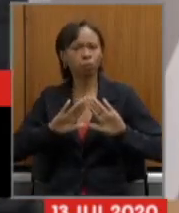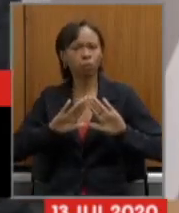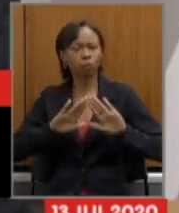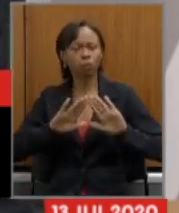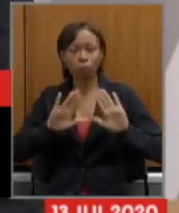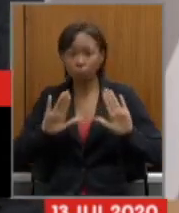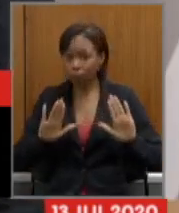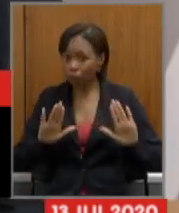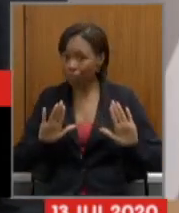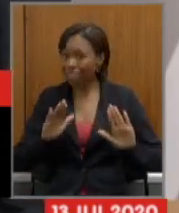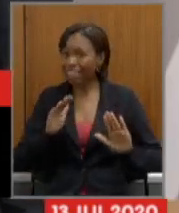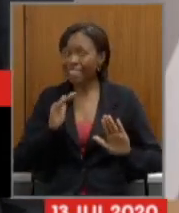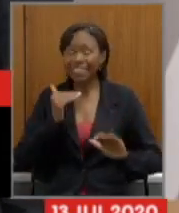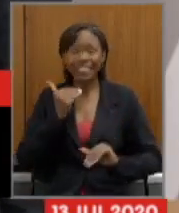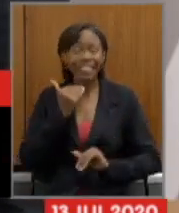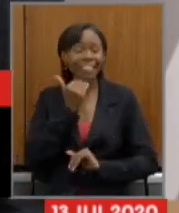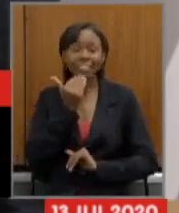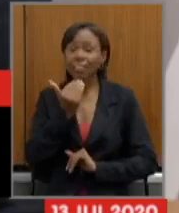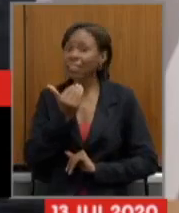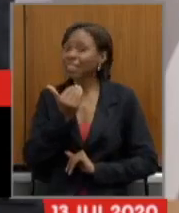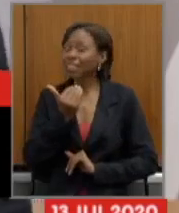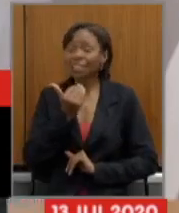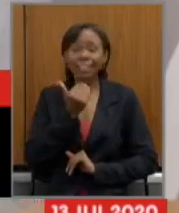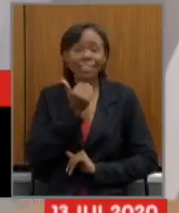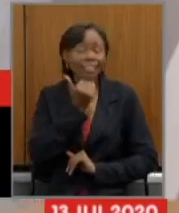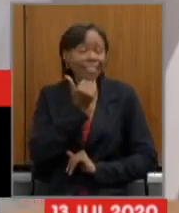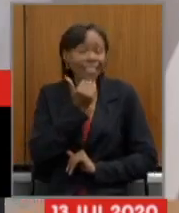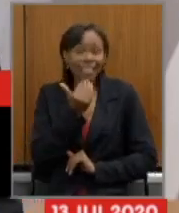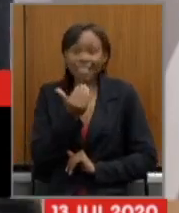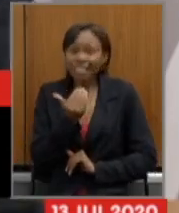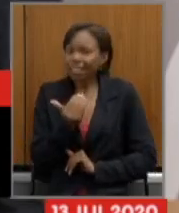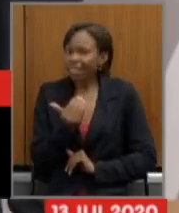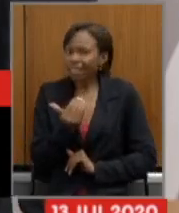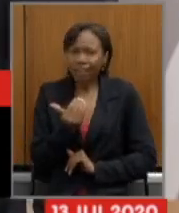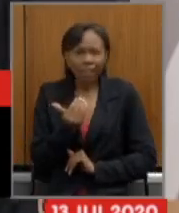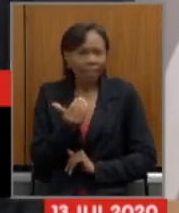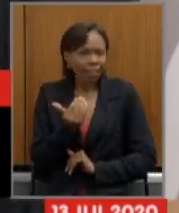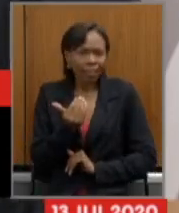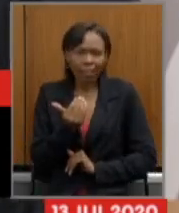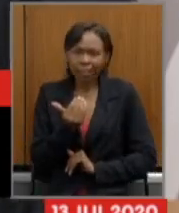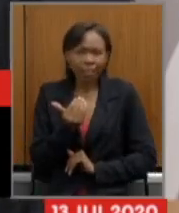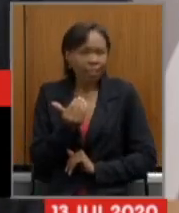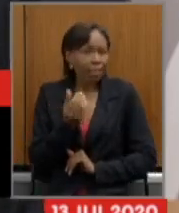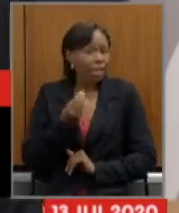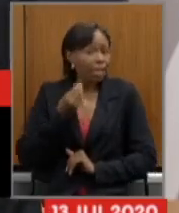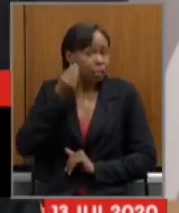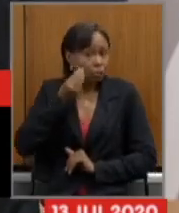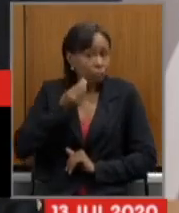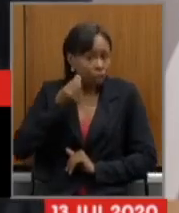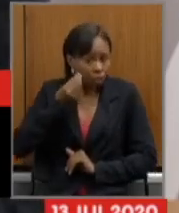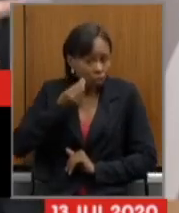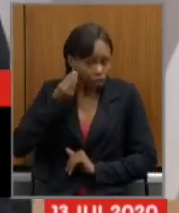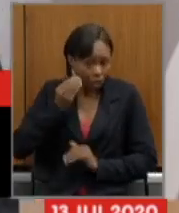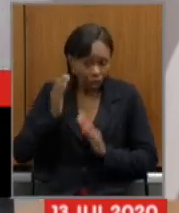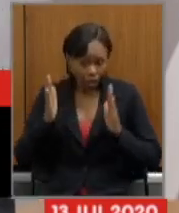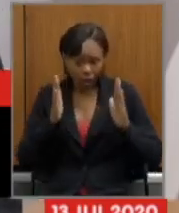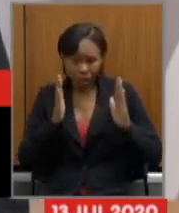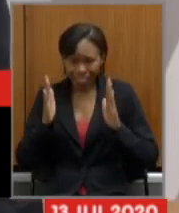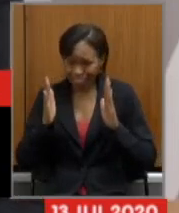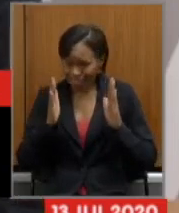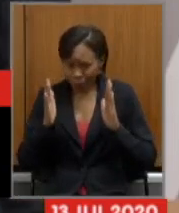ninguém gostaria de viver o que nós estamos vivendo ninguém